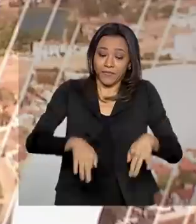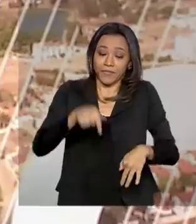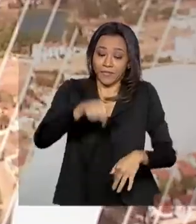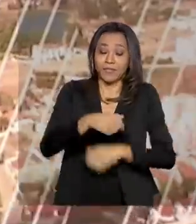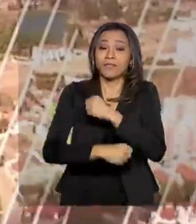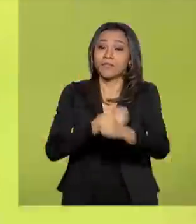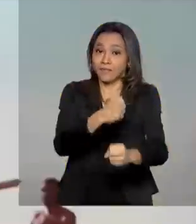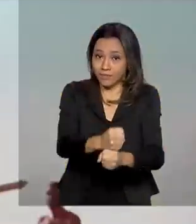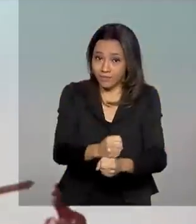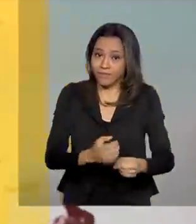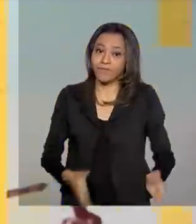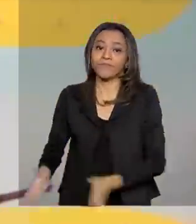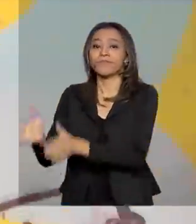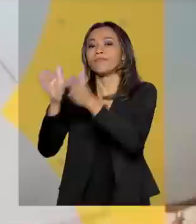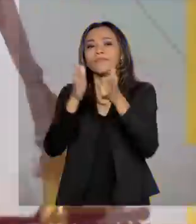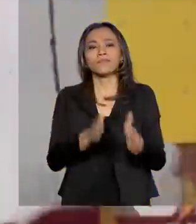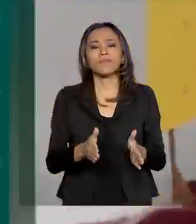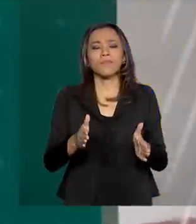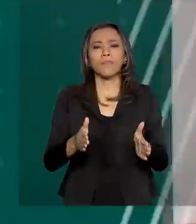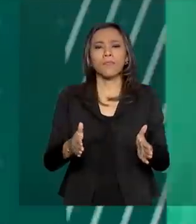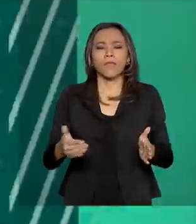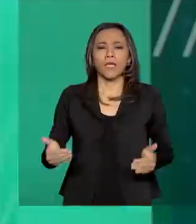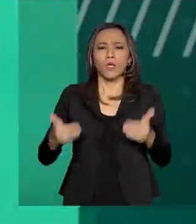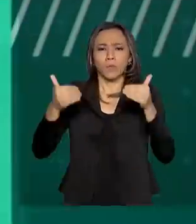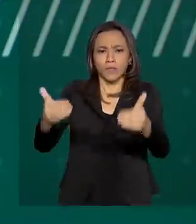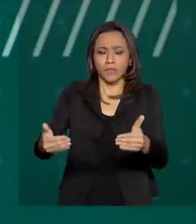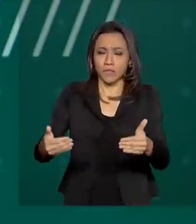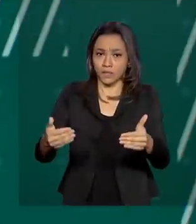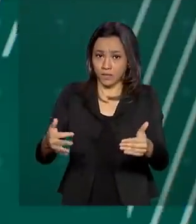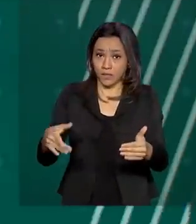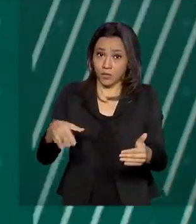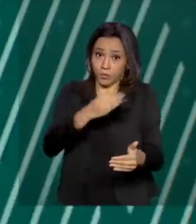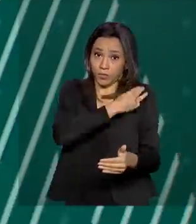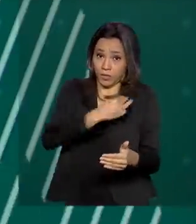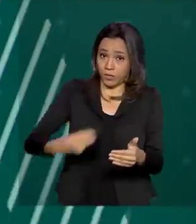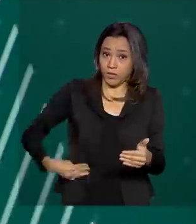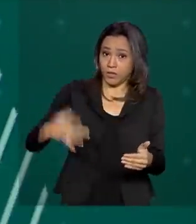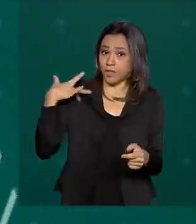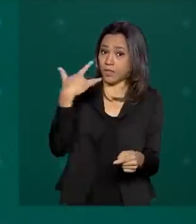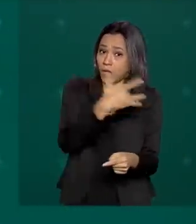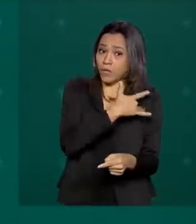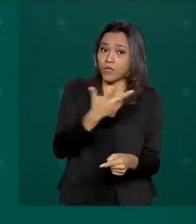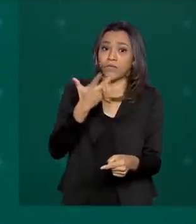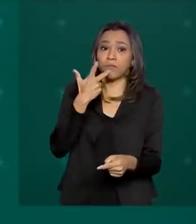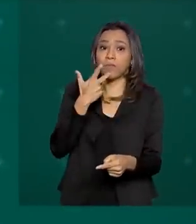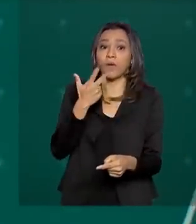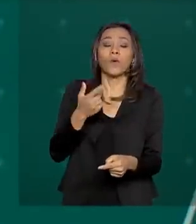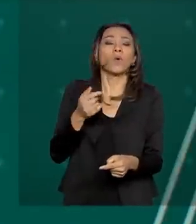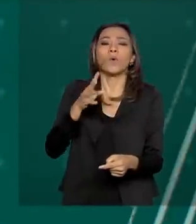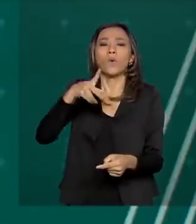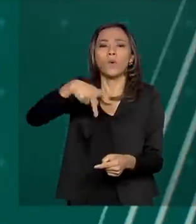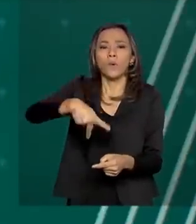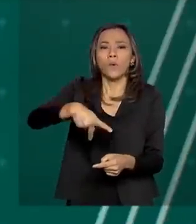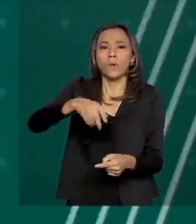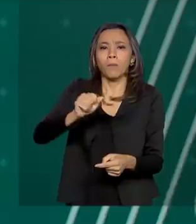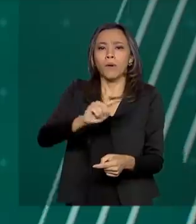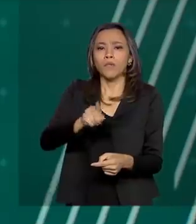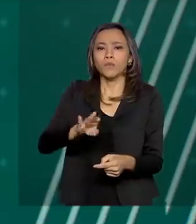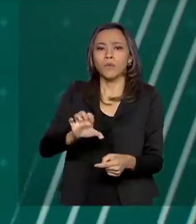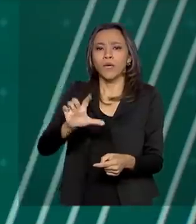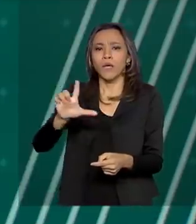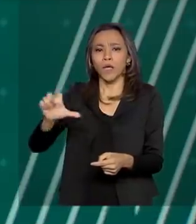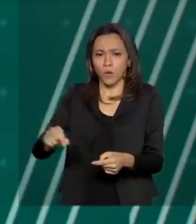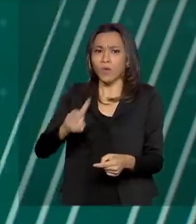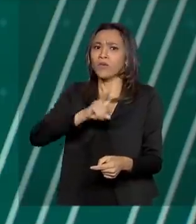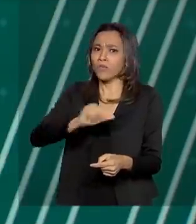ano. E o ministro interino da Saúde, Eduardo Pazuello, disse que o governo vai fechar um acordo com a Universidade de